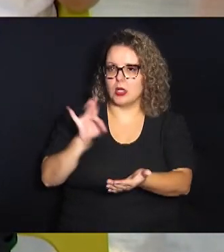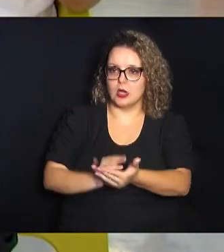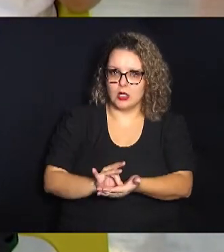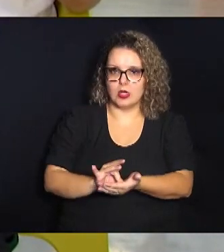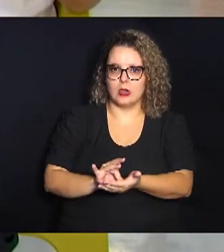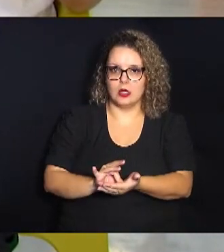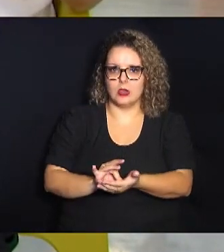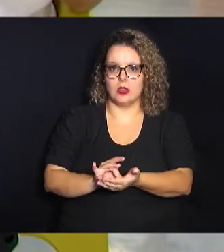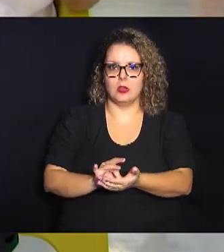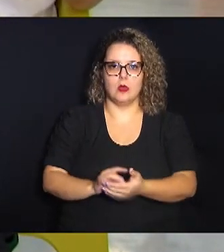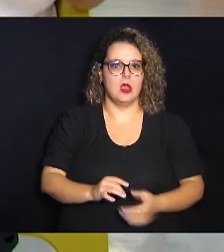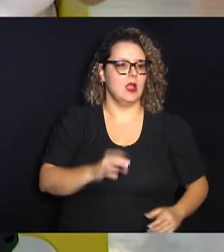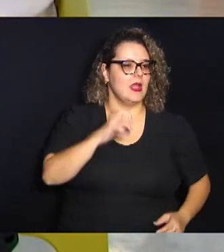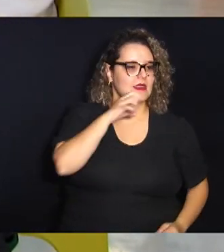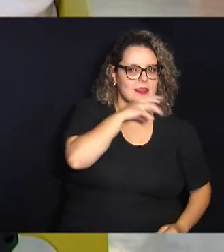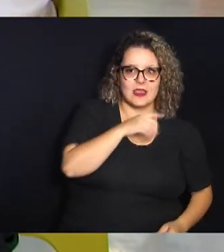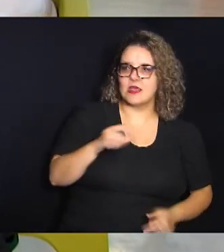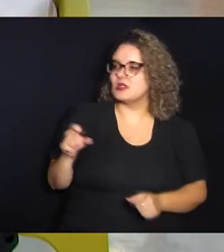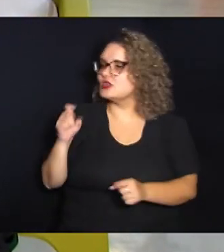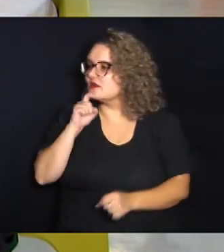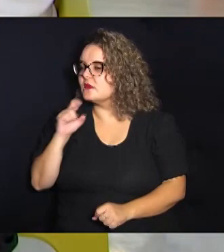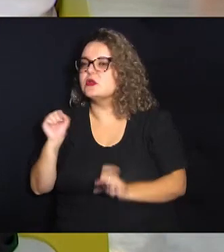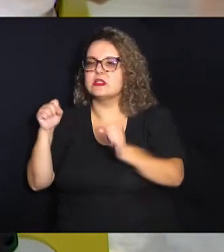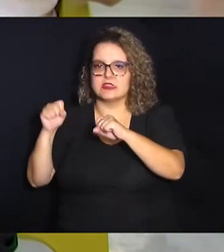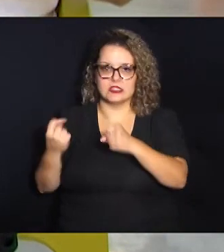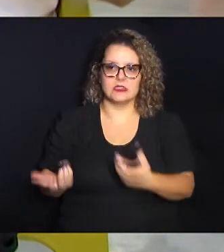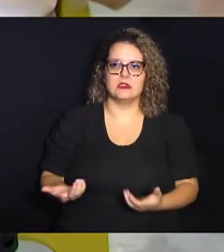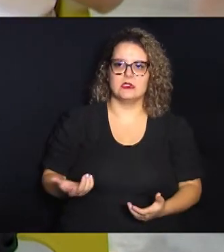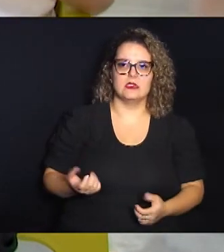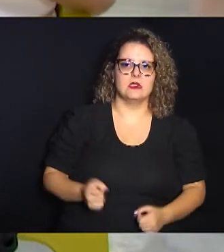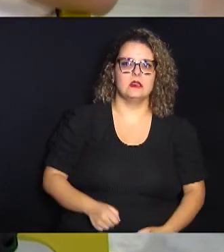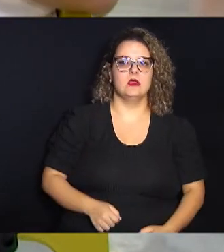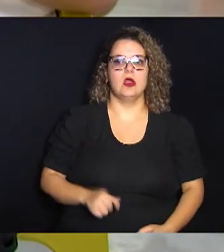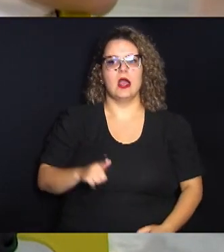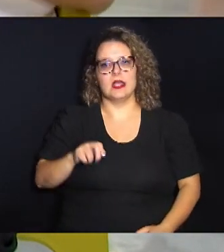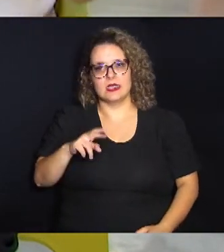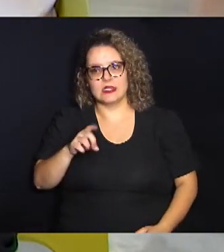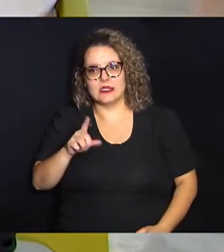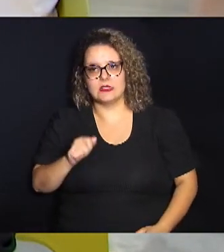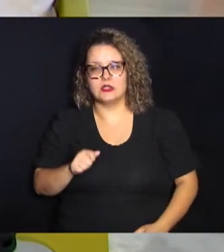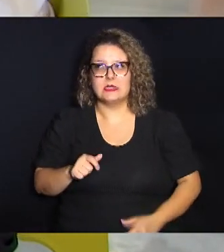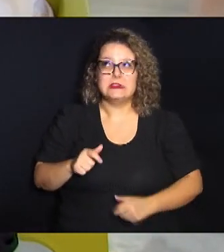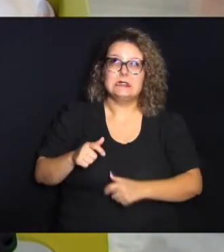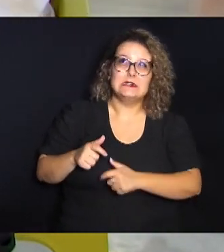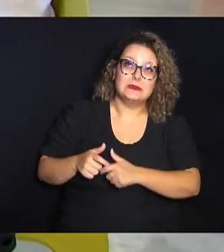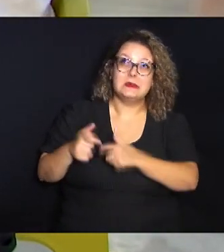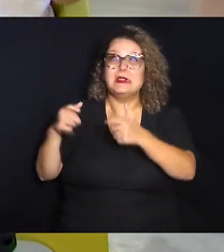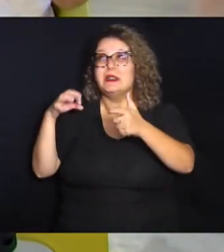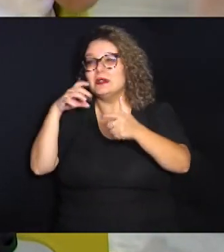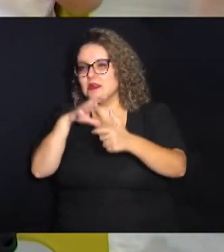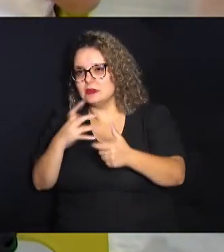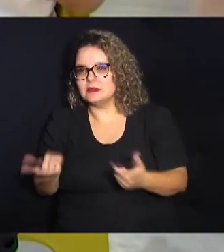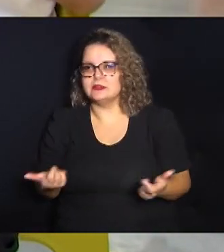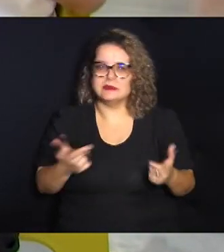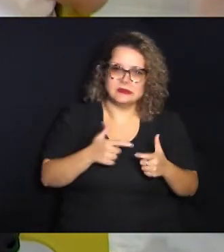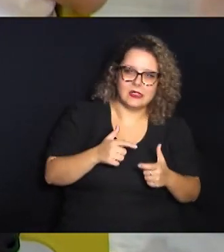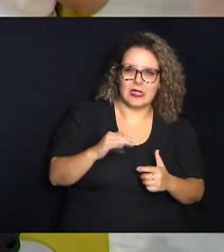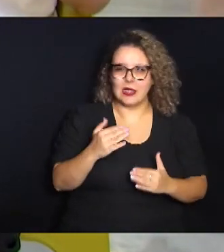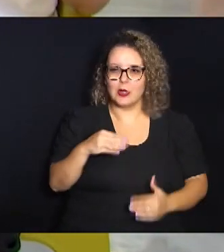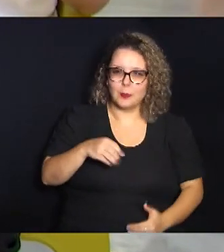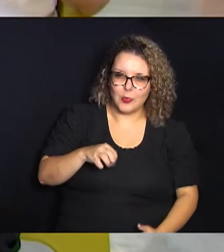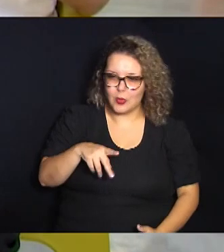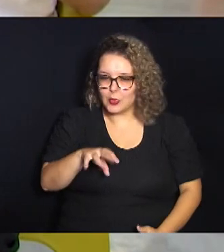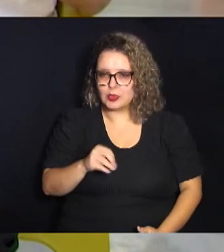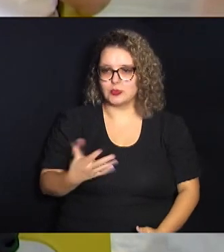é tipo quente frio que pode não tão quente não tão quente não tão frio você encontra o meio termo de morno ali né